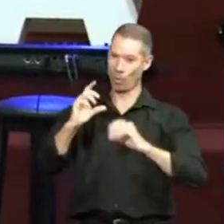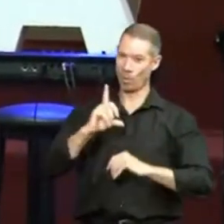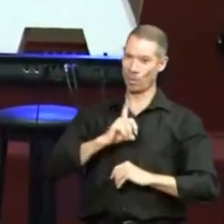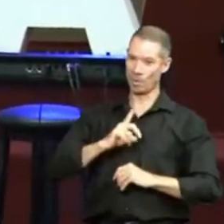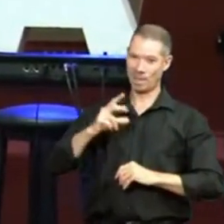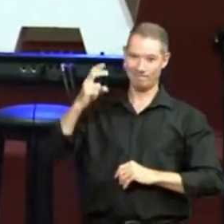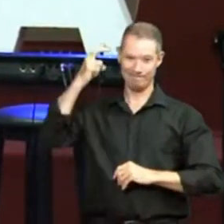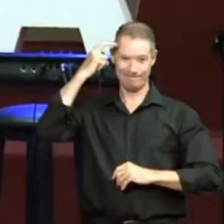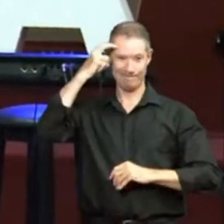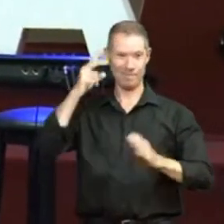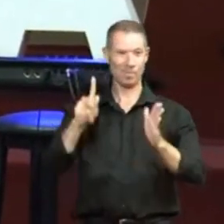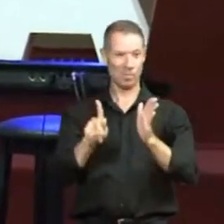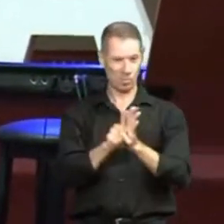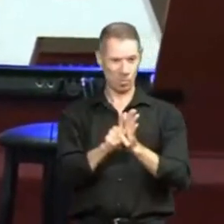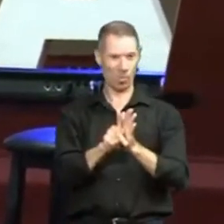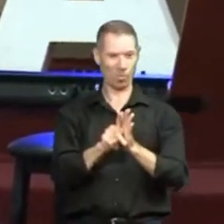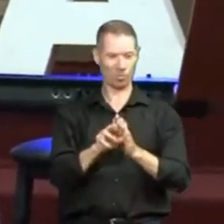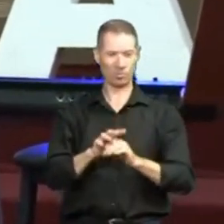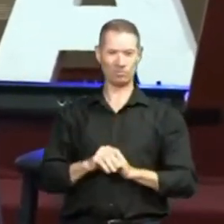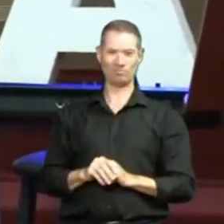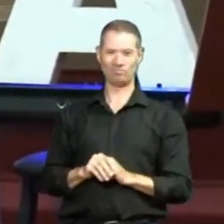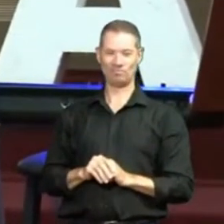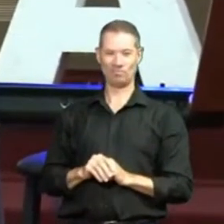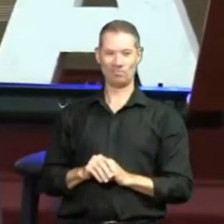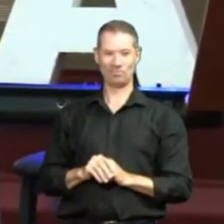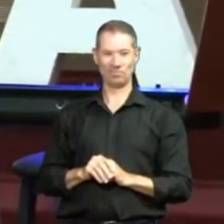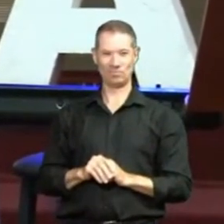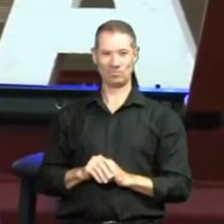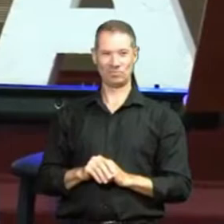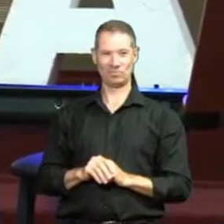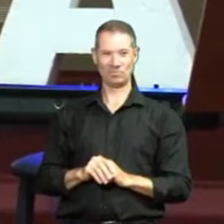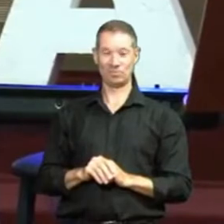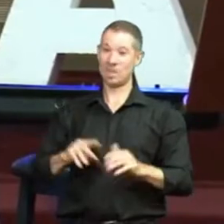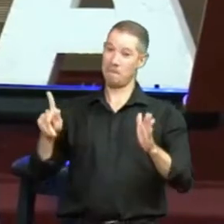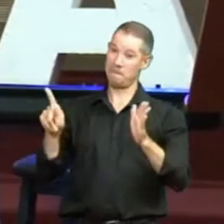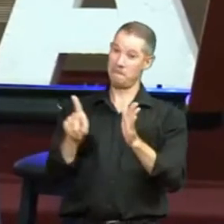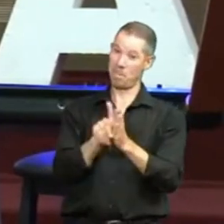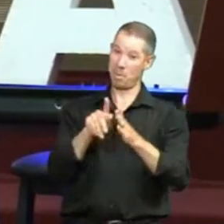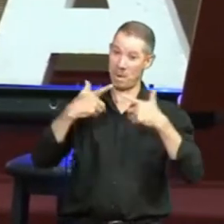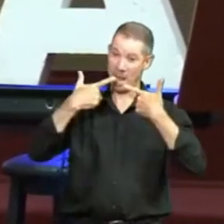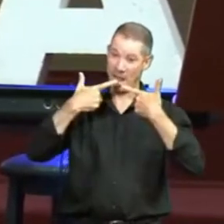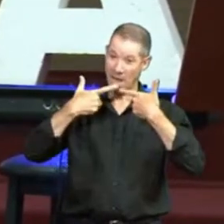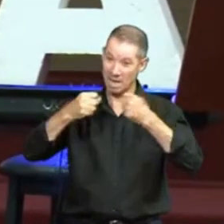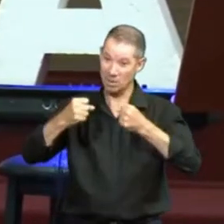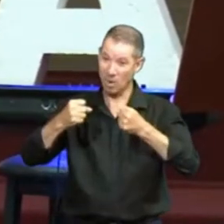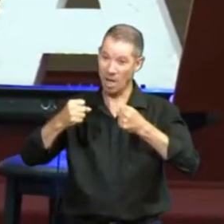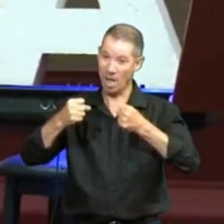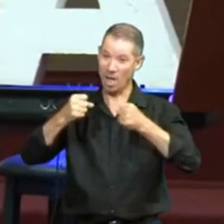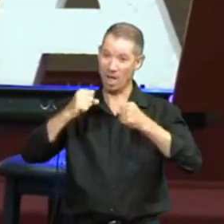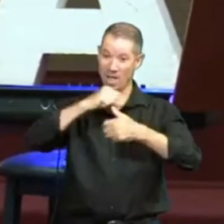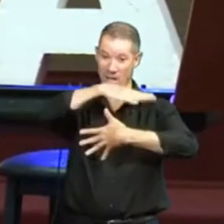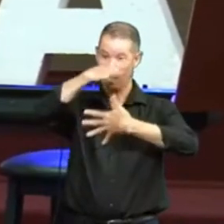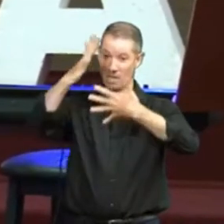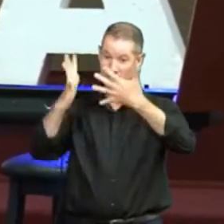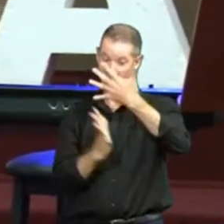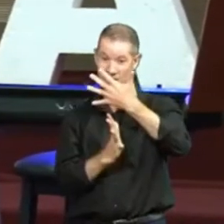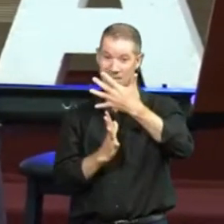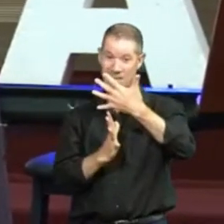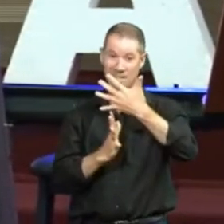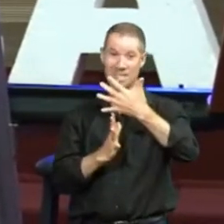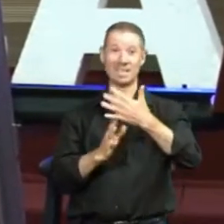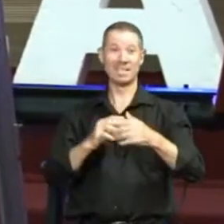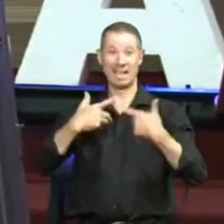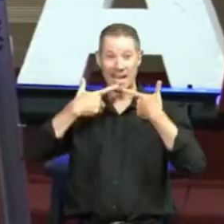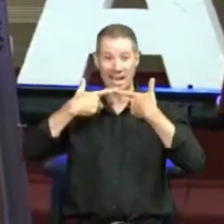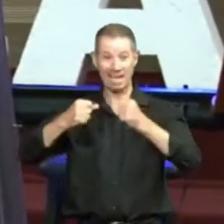própria. E ele é usuário de uma própria língua que é a Libras, que é a língua de sinais brasileira. Brasileira por